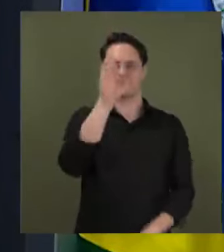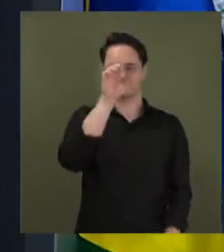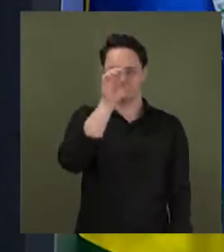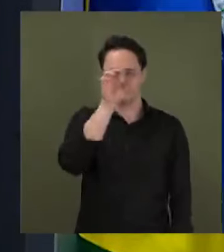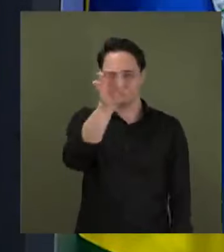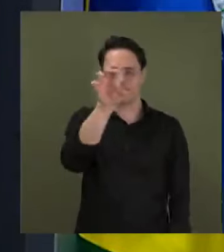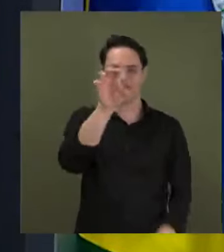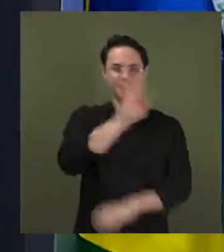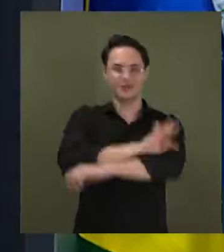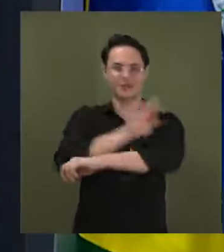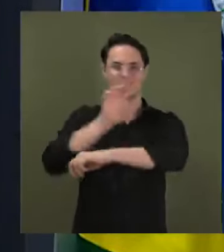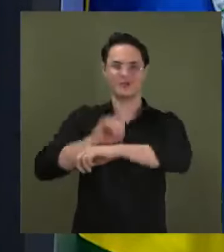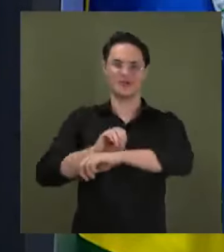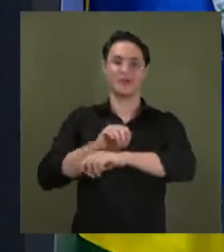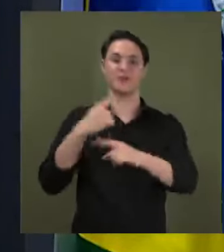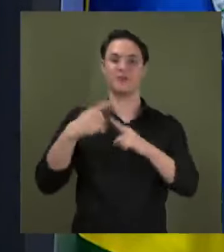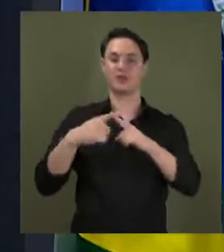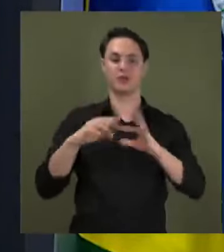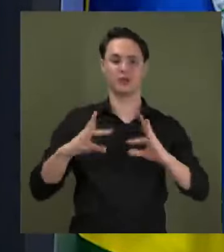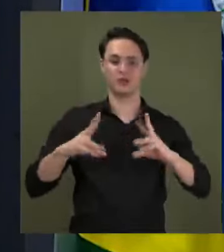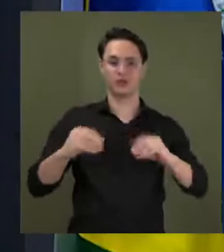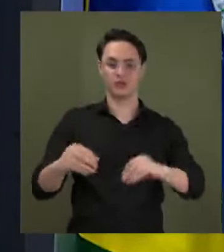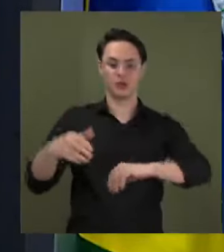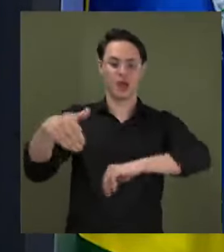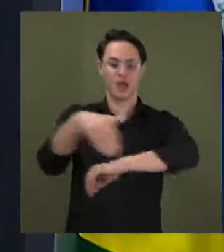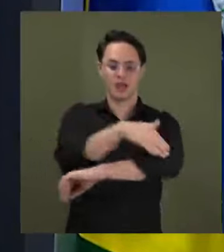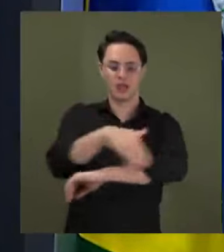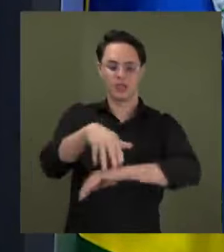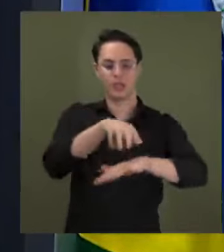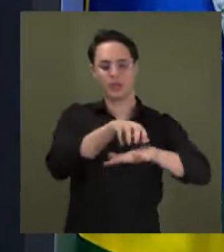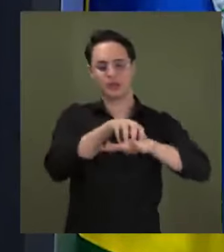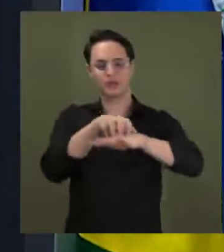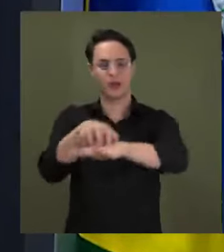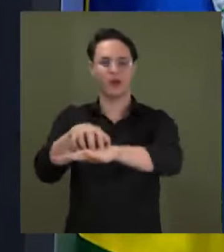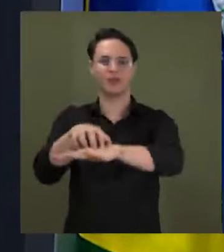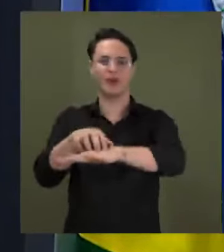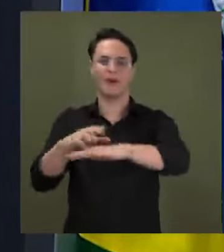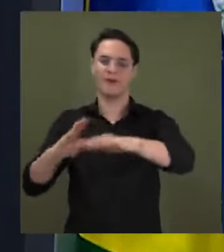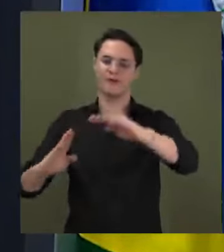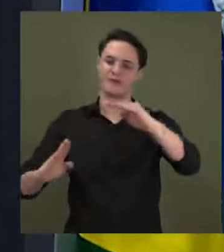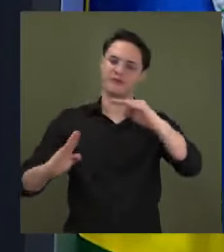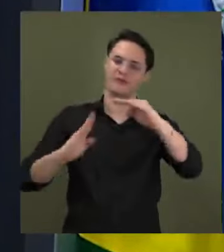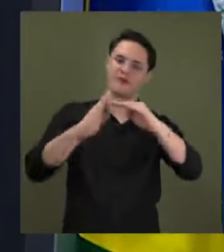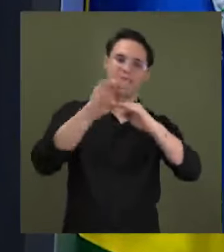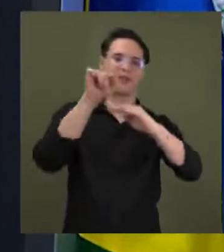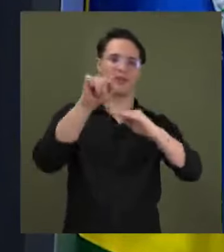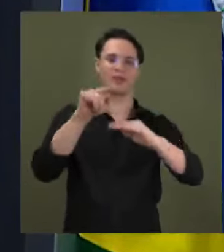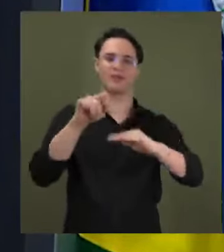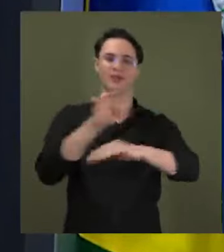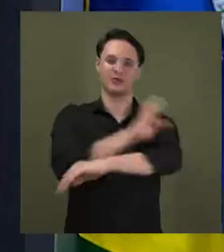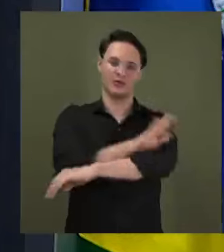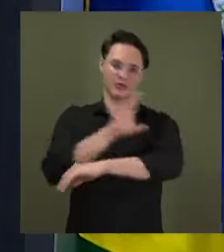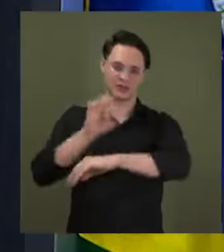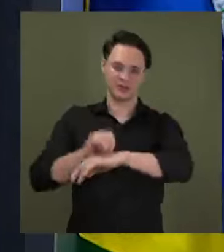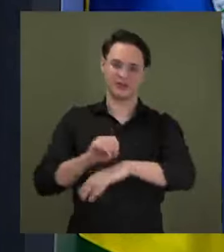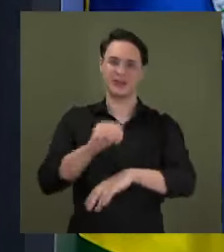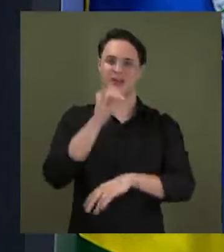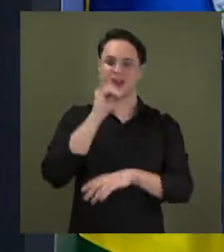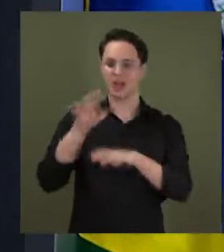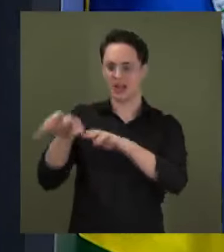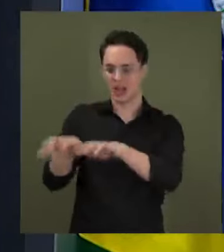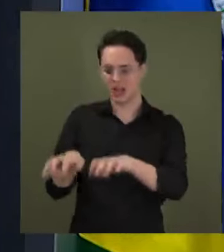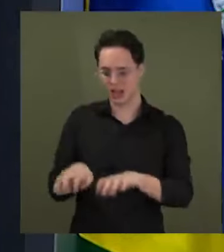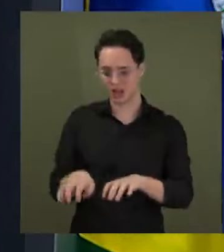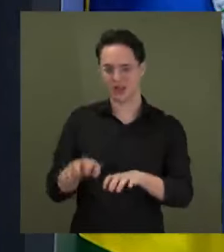passa pelo Tocantins. A logística central no deslocamento de grãos, no acesso